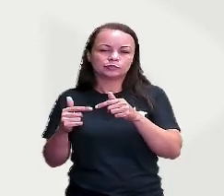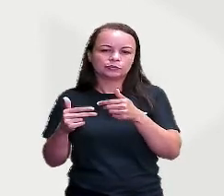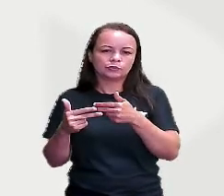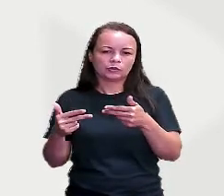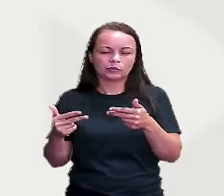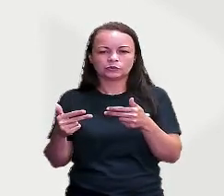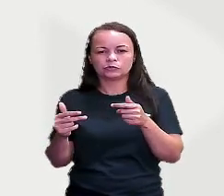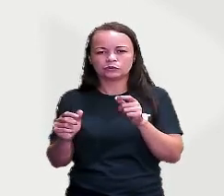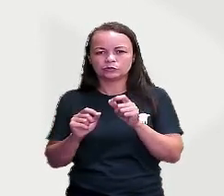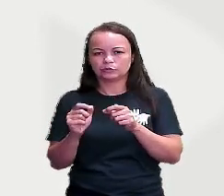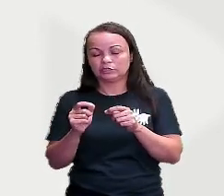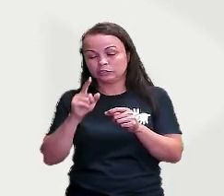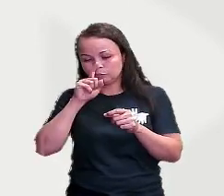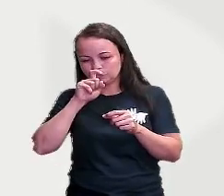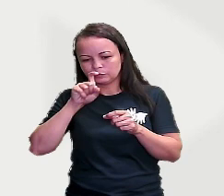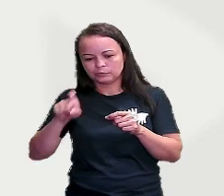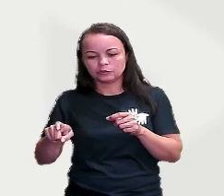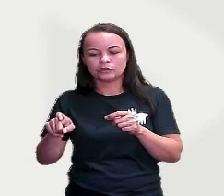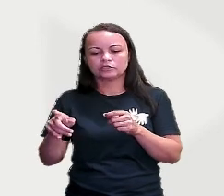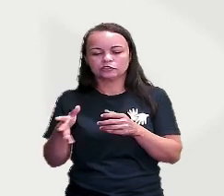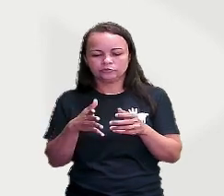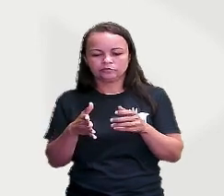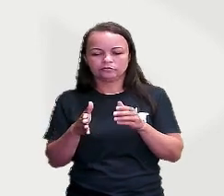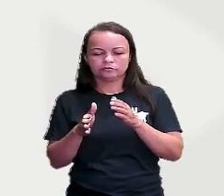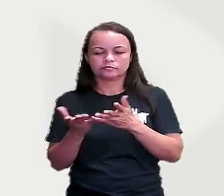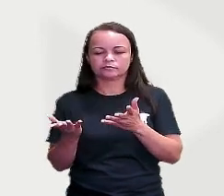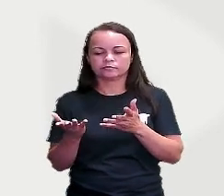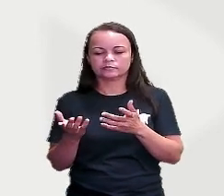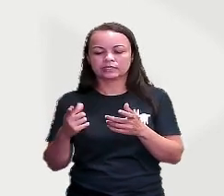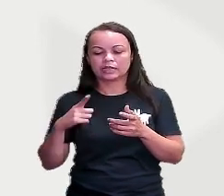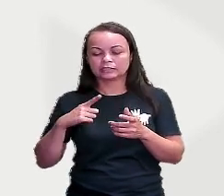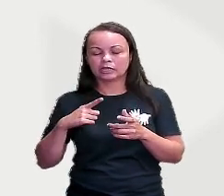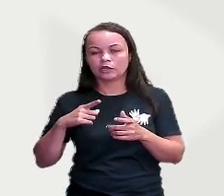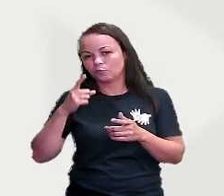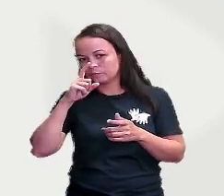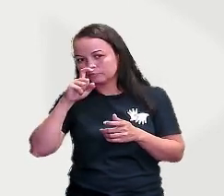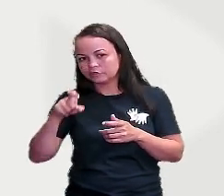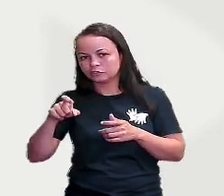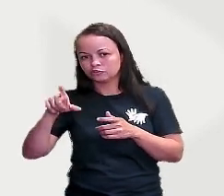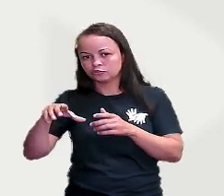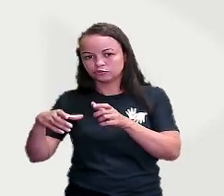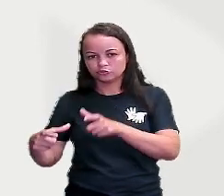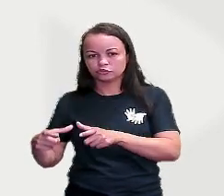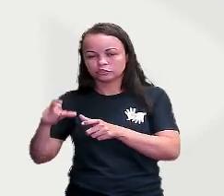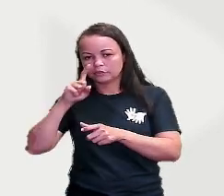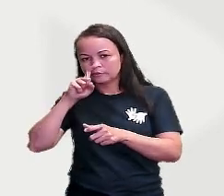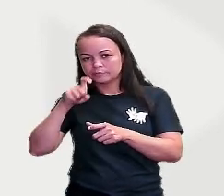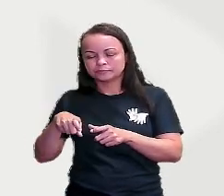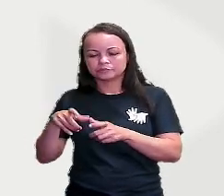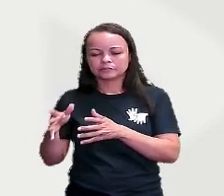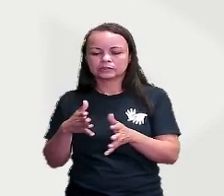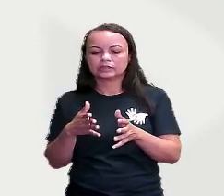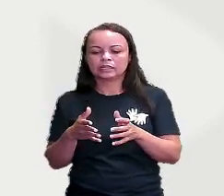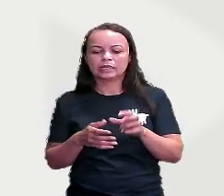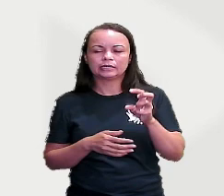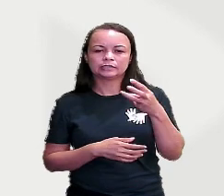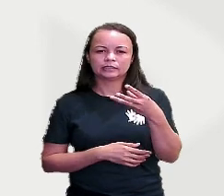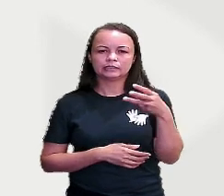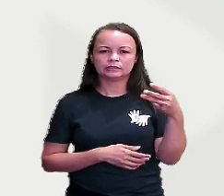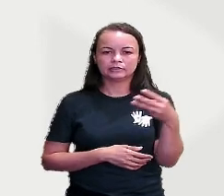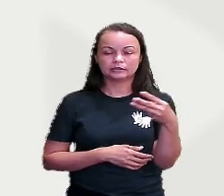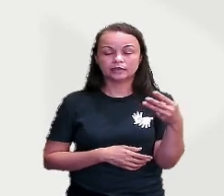pro lixo, né? Então do outro lado a gente tem um lixeiro. E 33% dos alimentos em média são perdidos ou